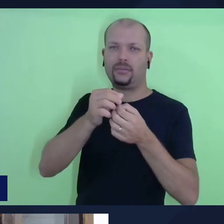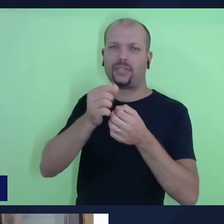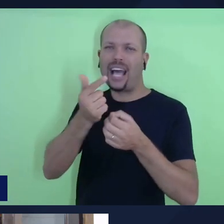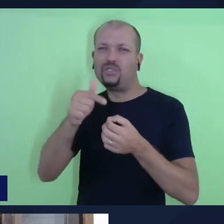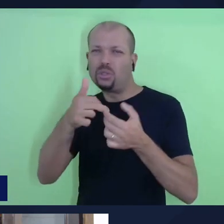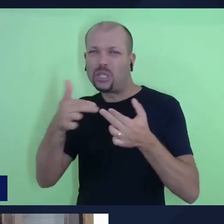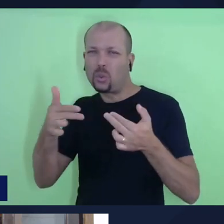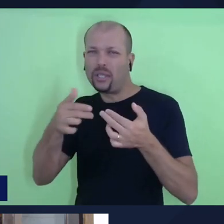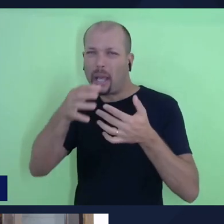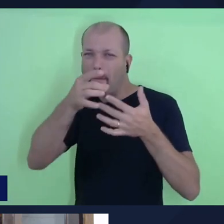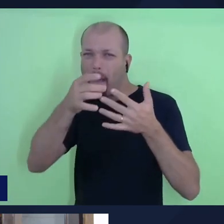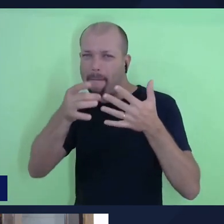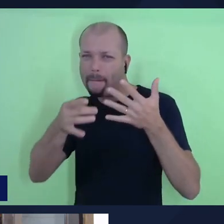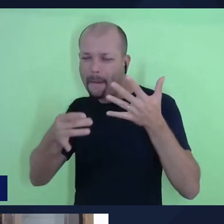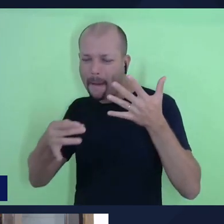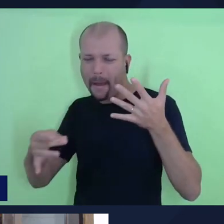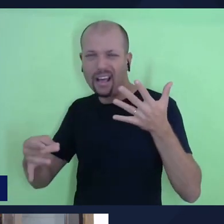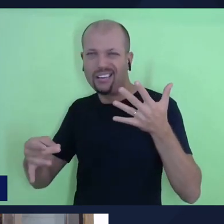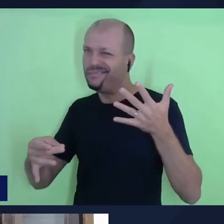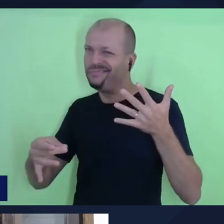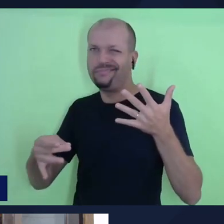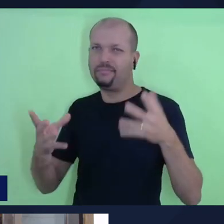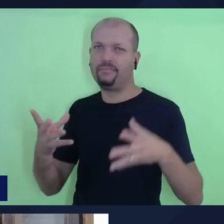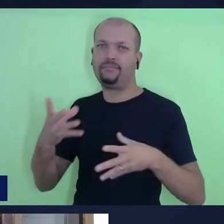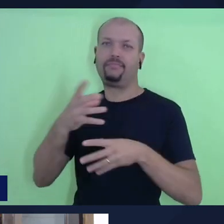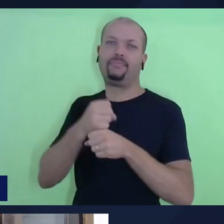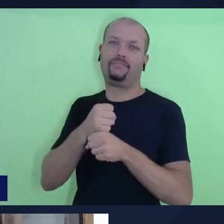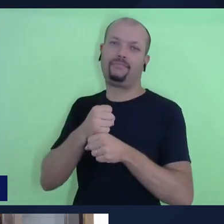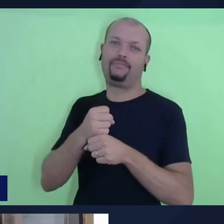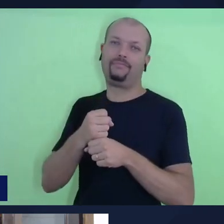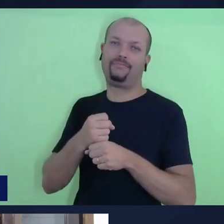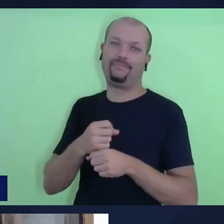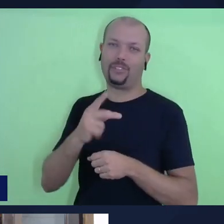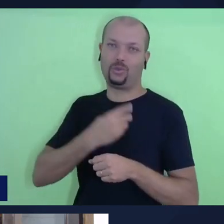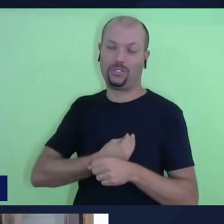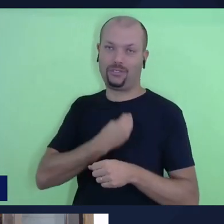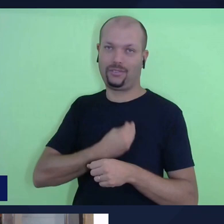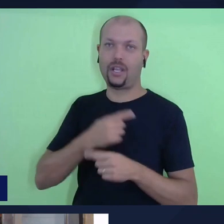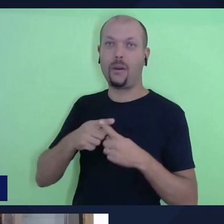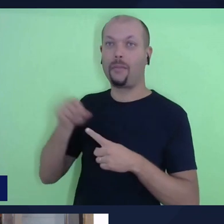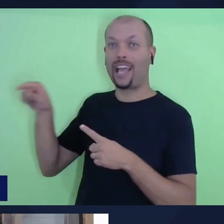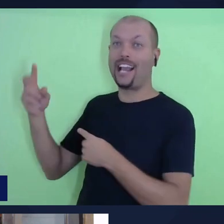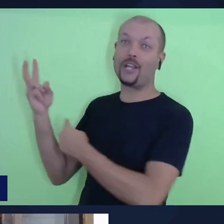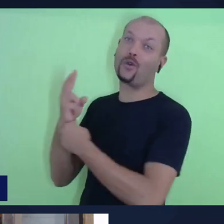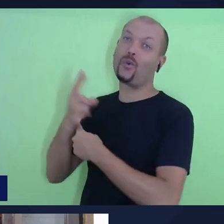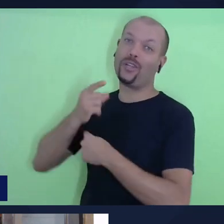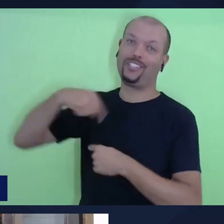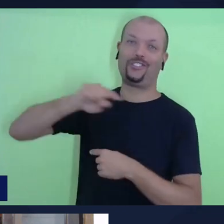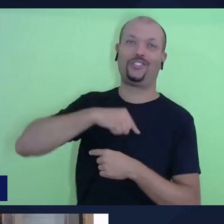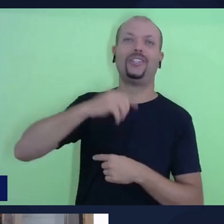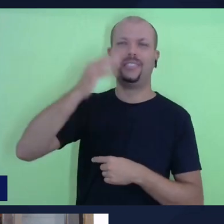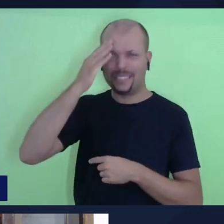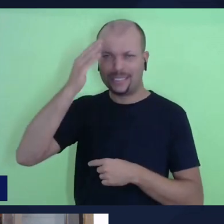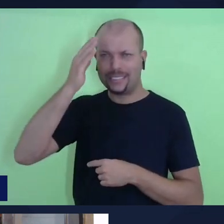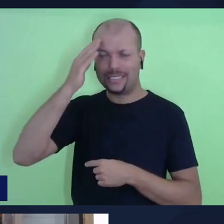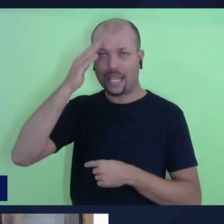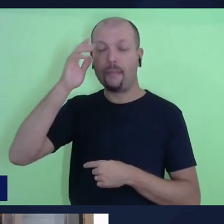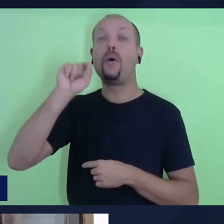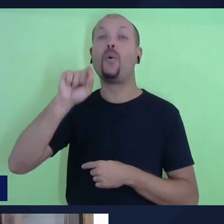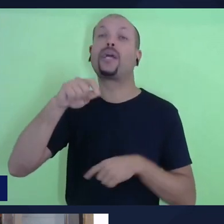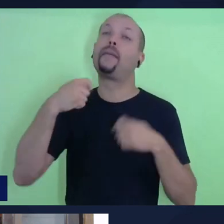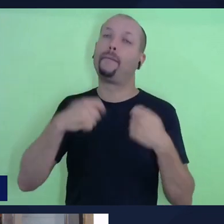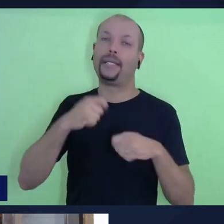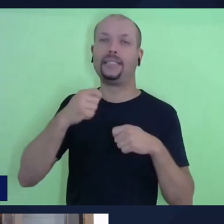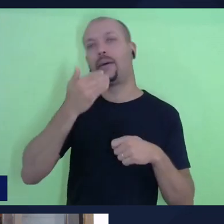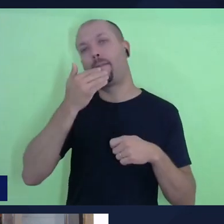Vai ser acrescentado por quê? Porque a gente tem um soberano que cuida de nós e sabe o que é o melhor para